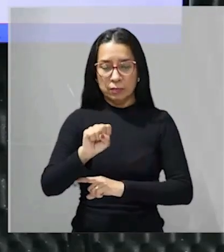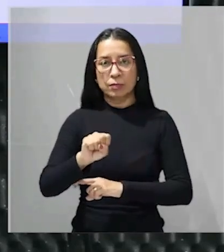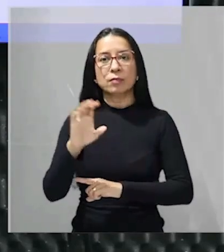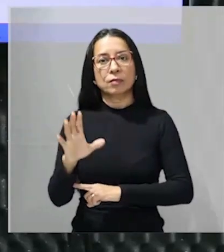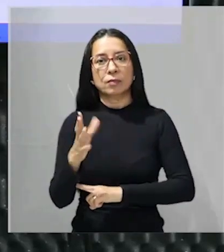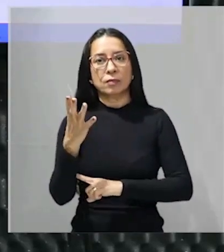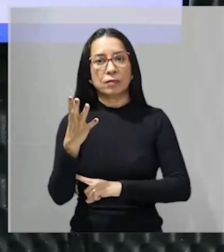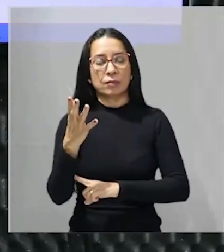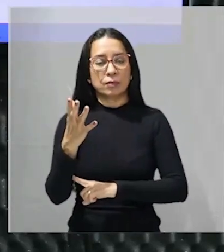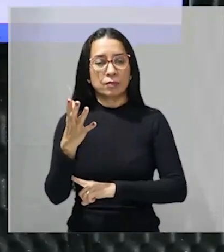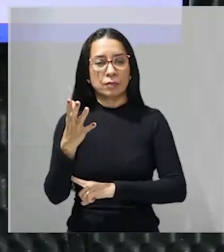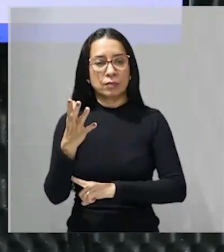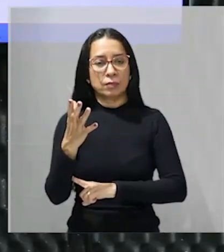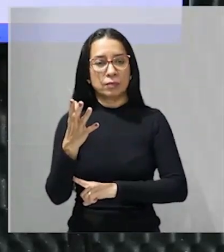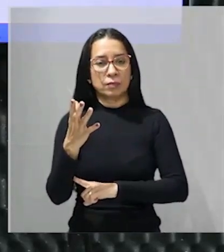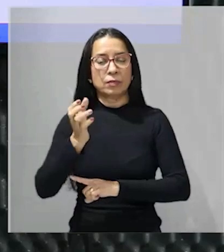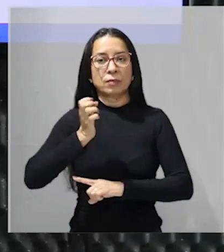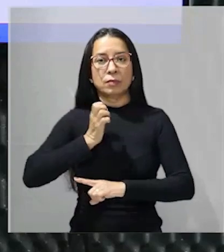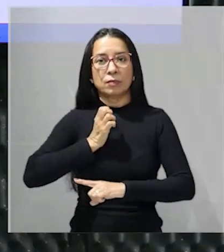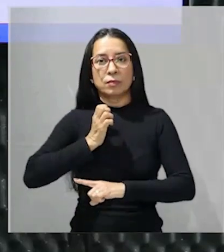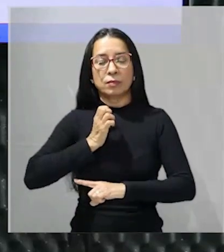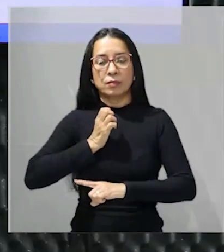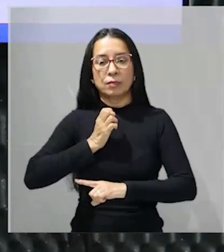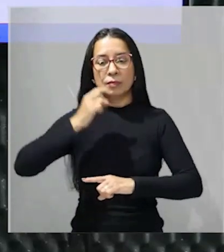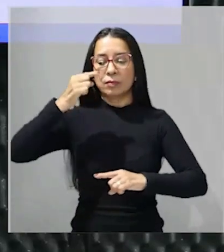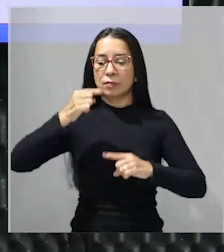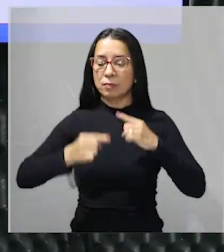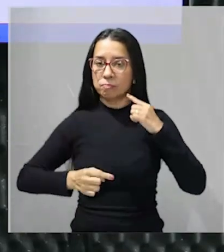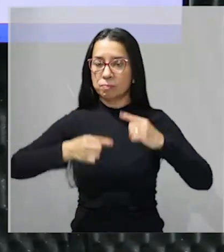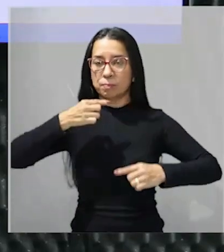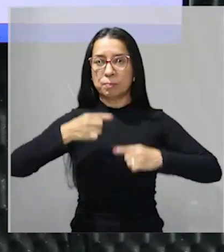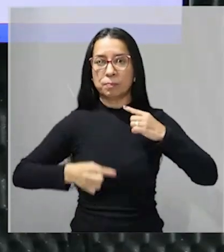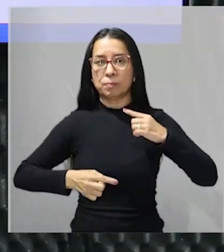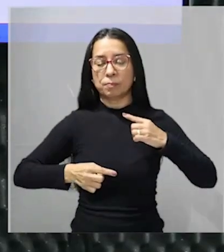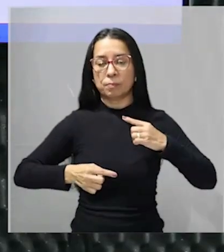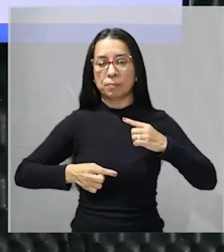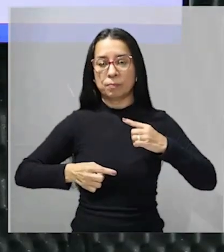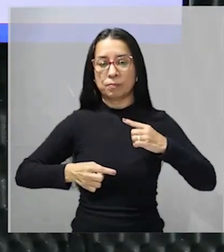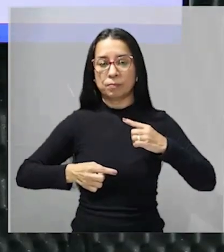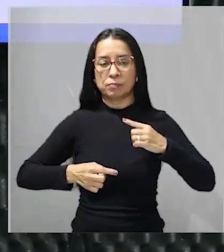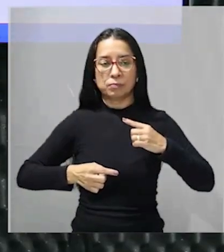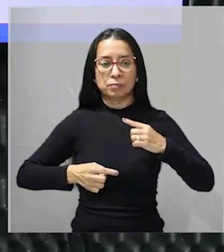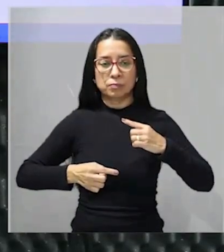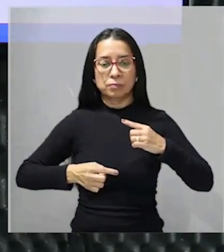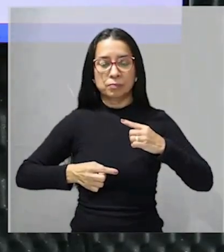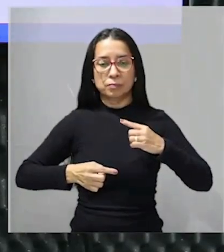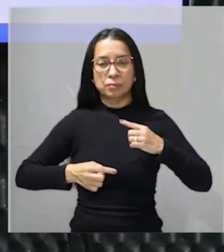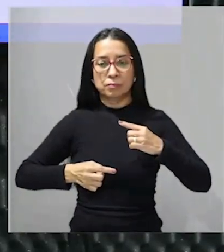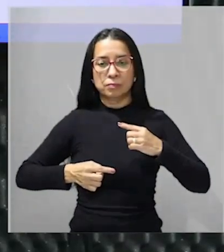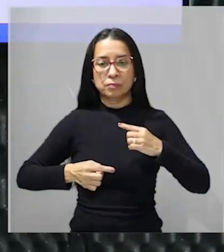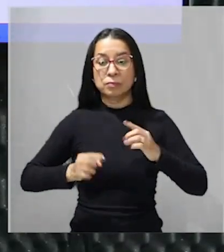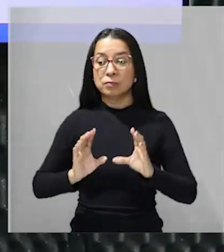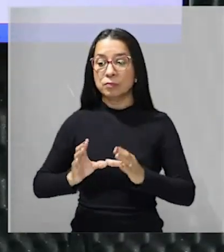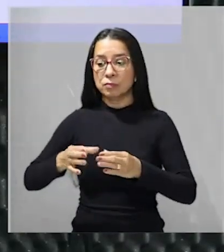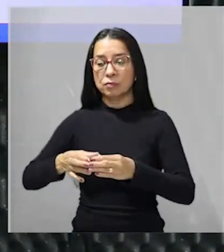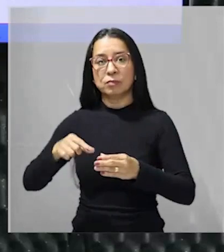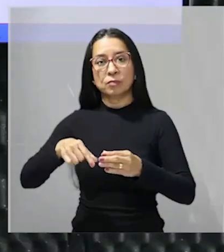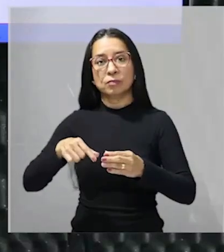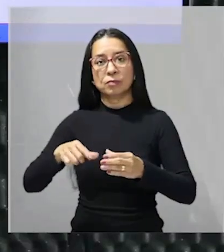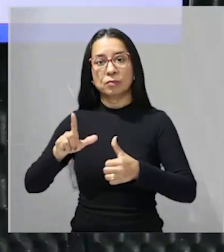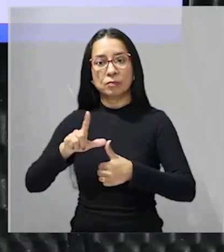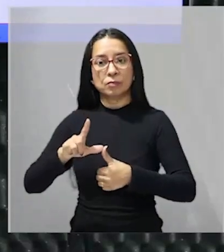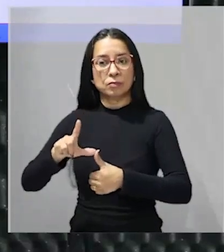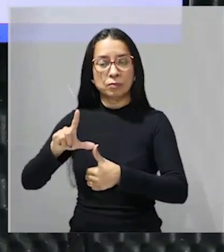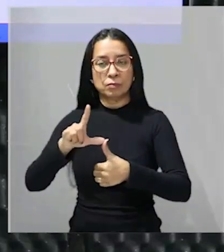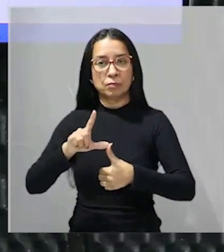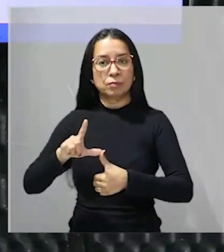as elites disputam essas ideias eu tenho parte da elite latino-americana defende